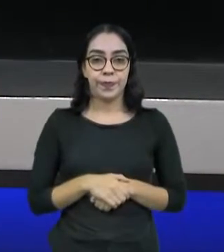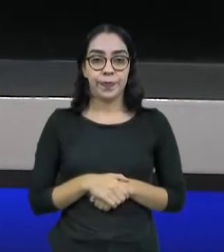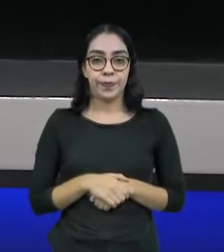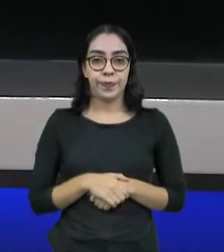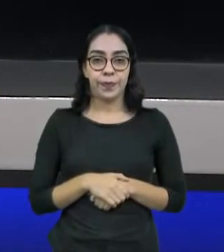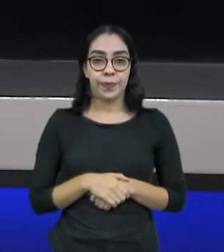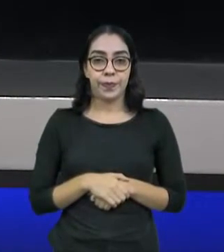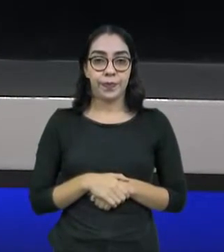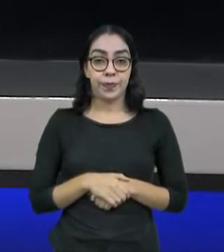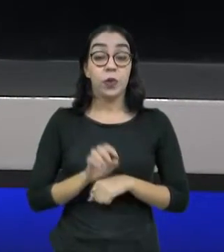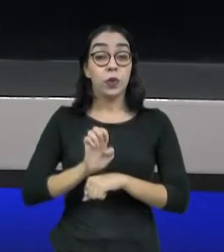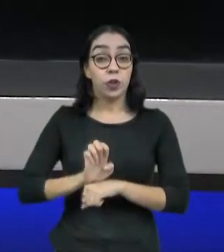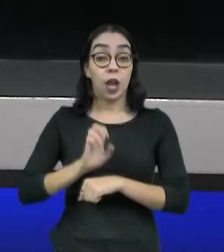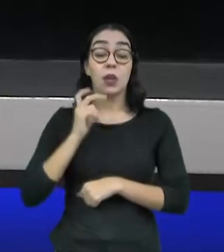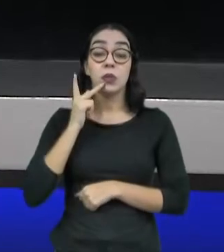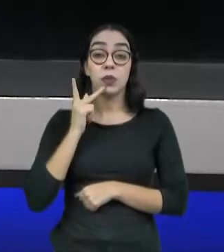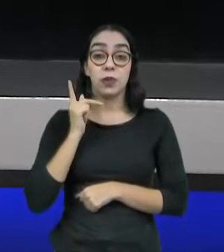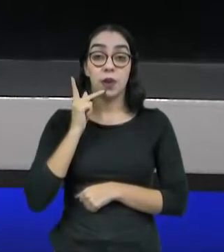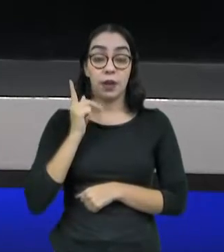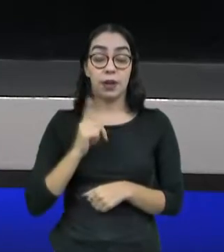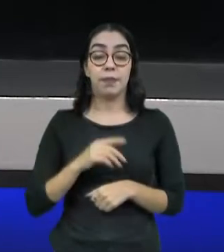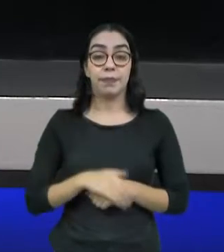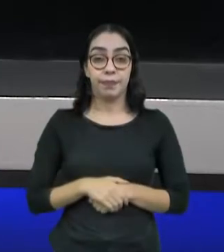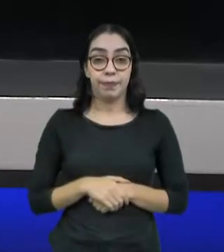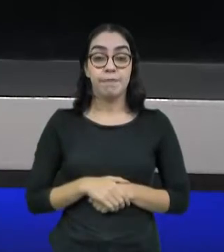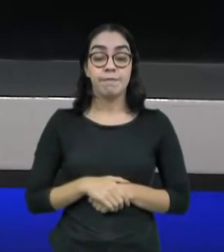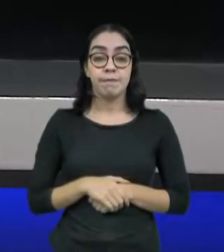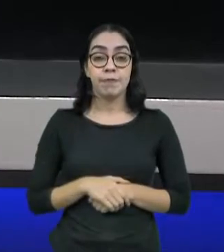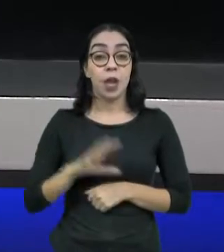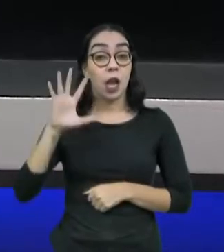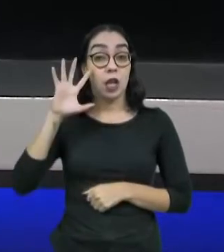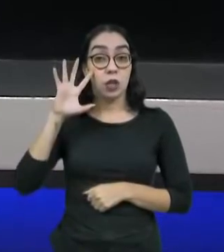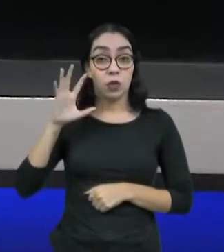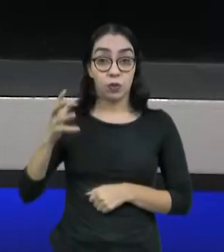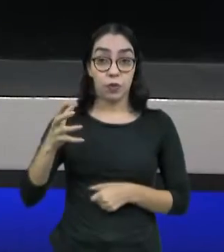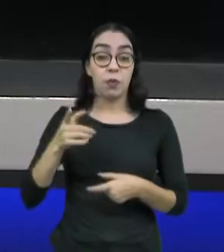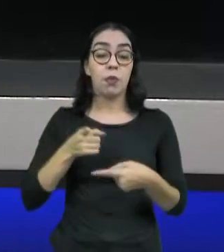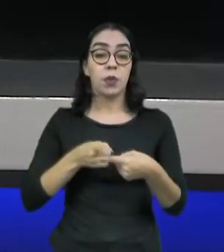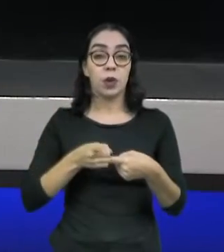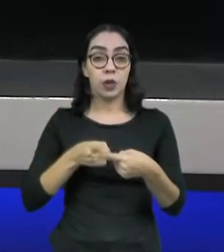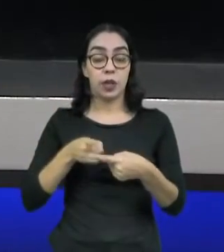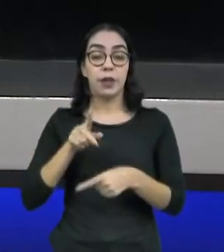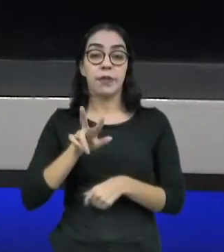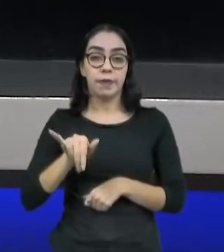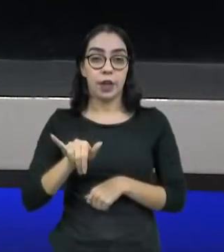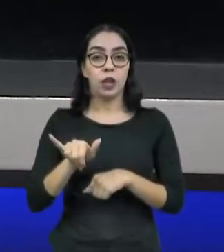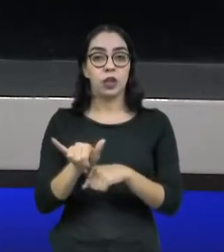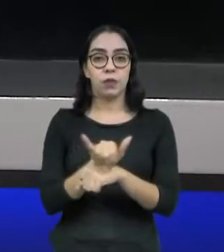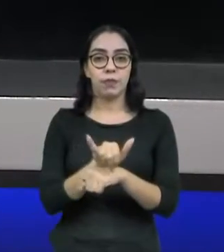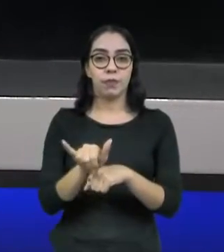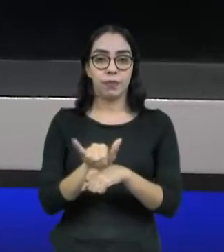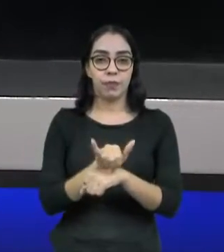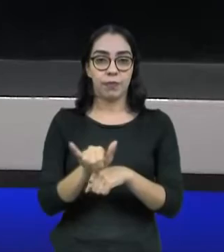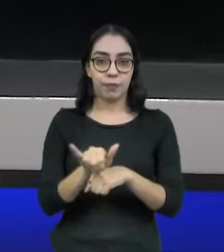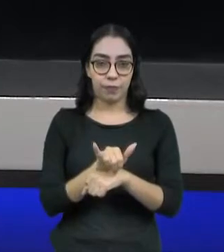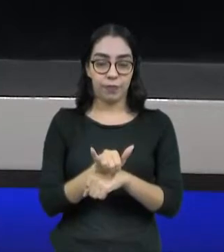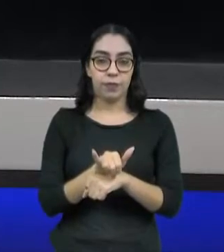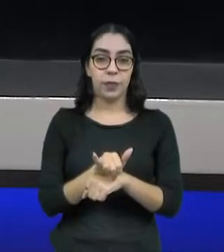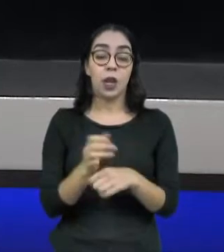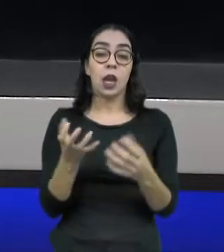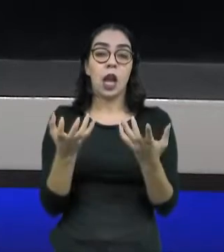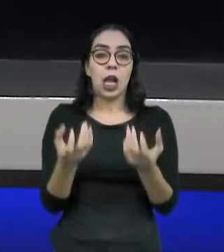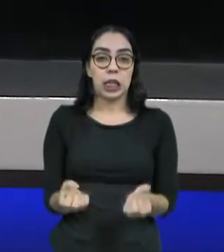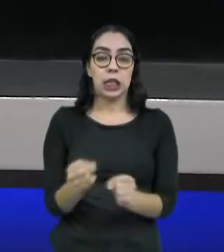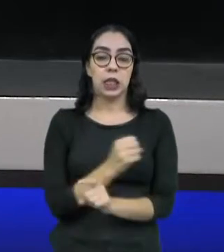cearenses. A decisão considerou, entre outros motivos, que a medida tem uma boa aceitação pela